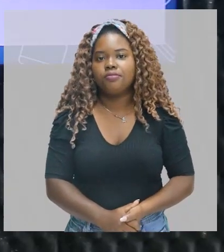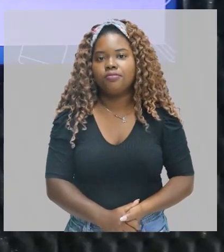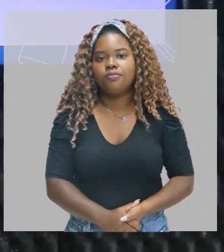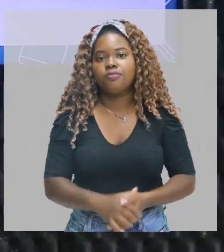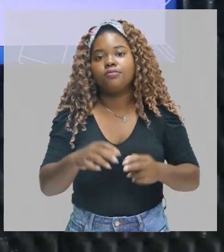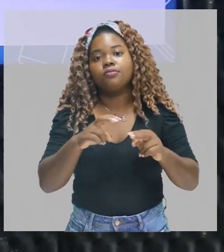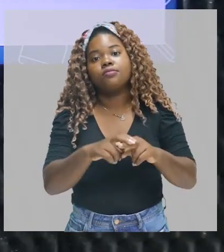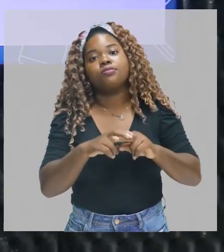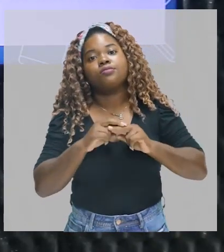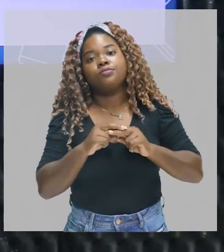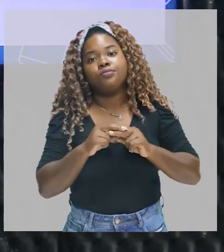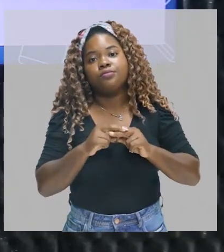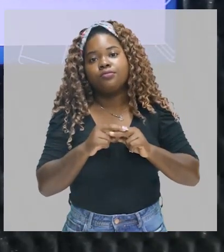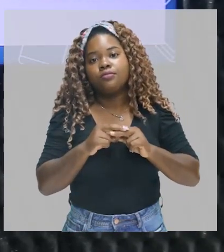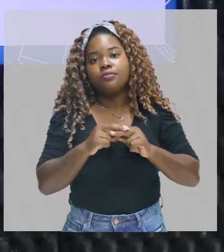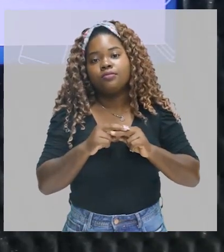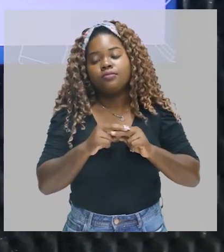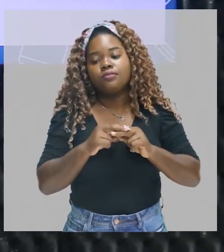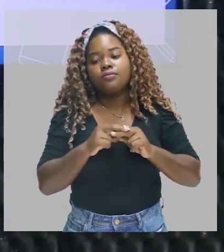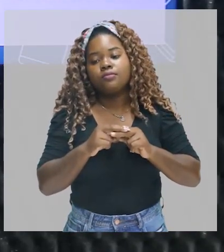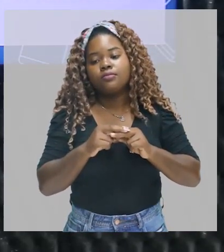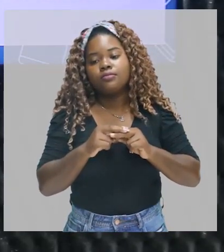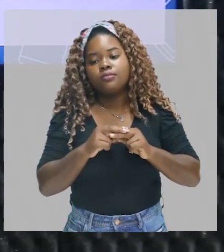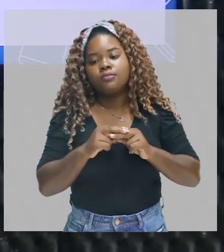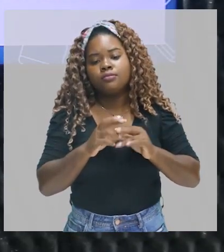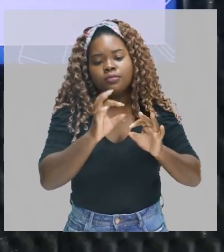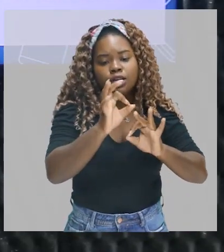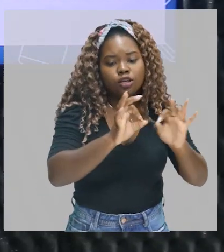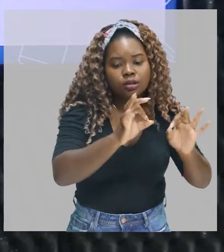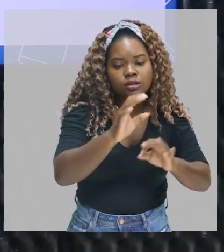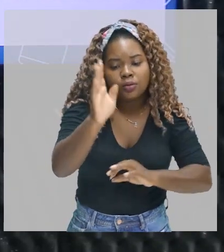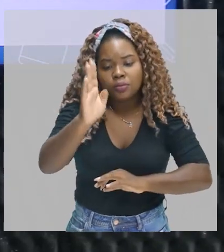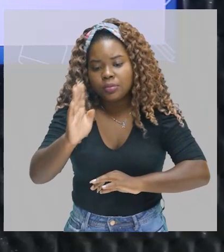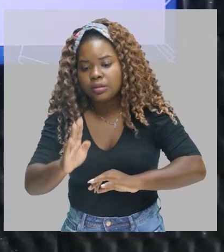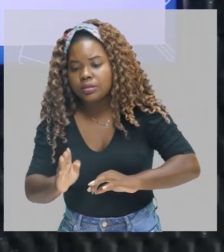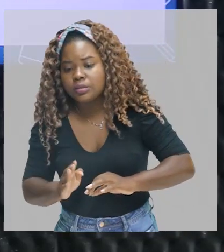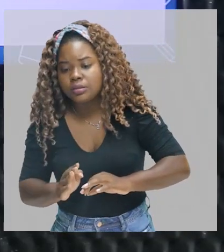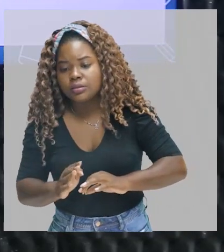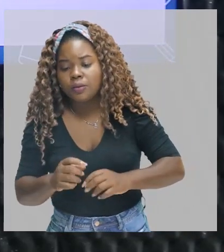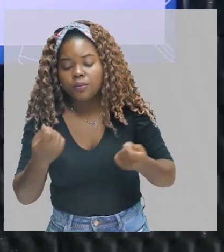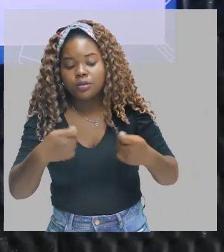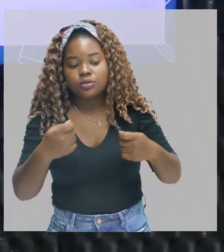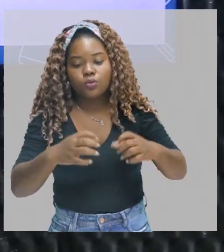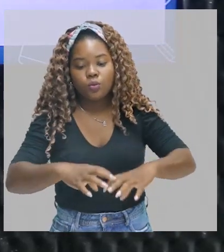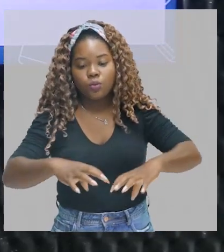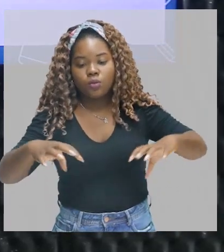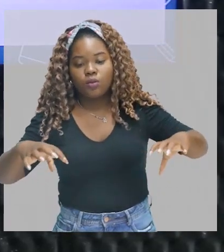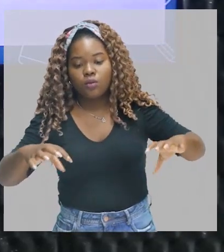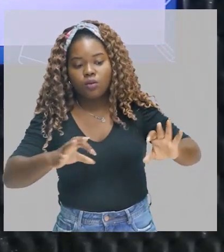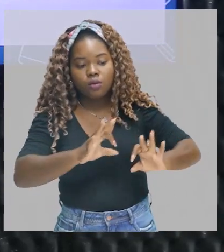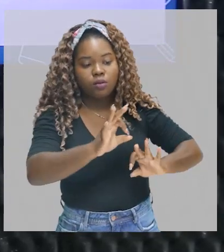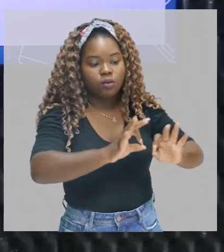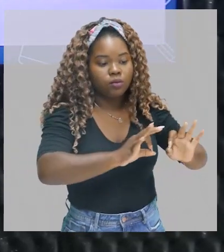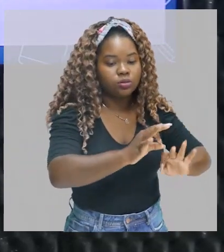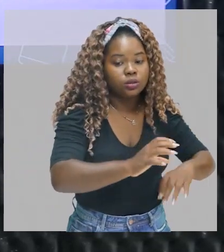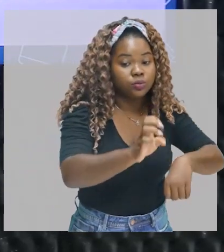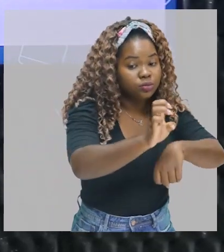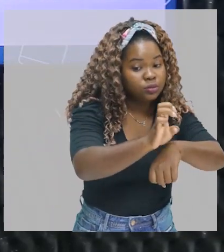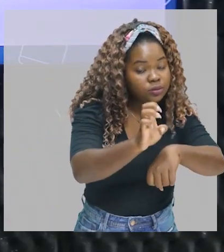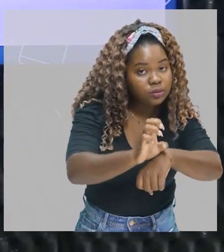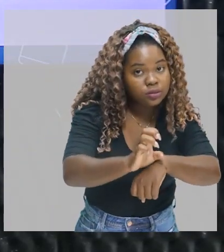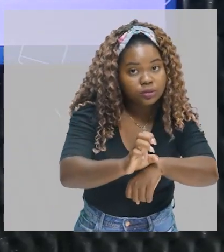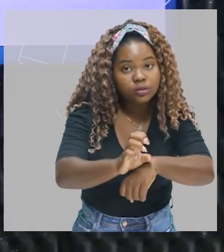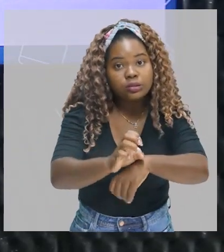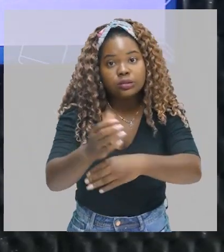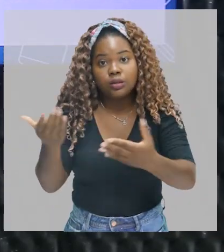Então, para administrar o Brasil, houve uma necessidade de dividi-lo. Não em estados como hoje, mas